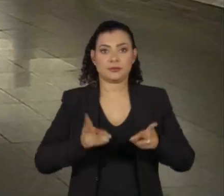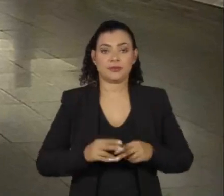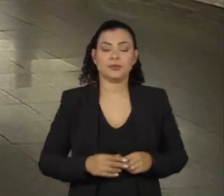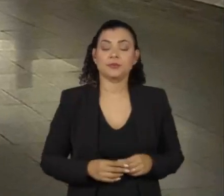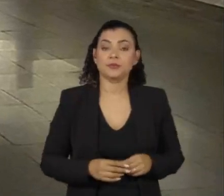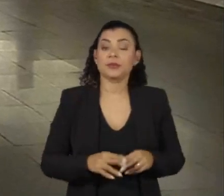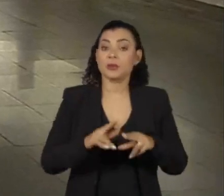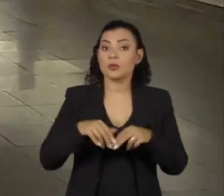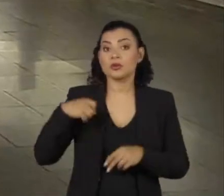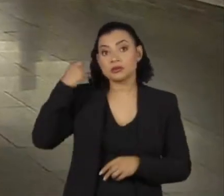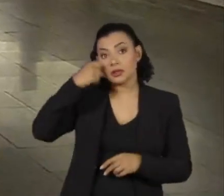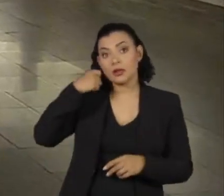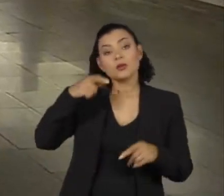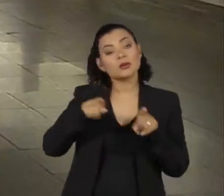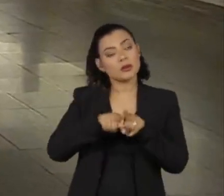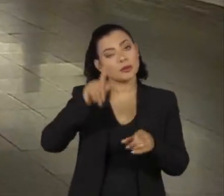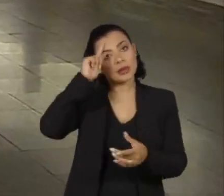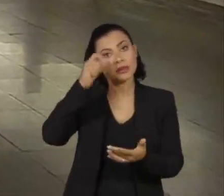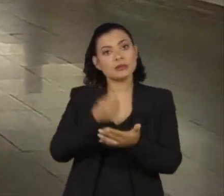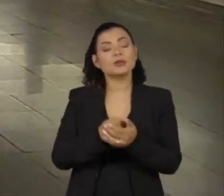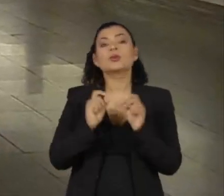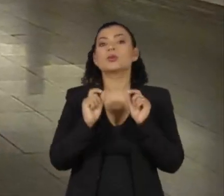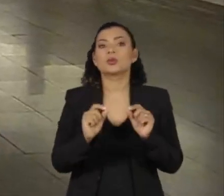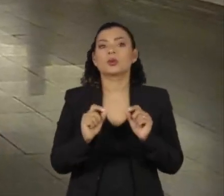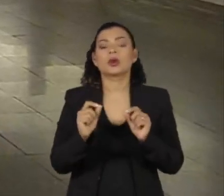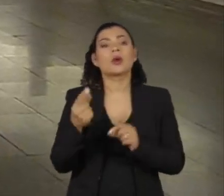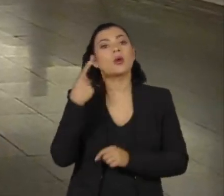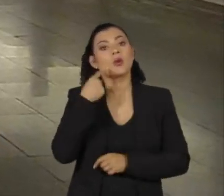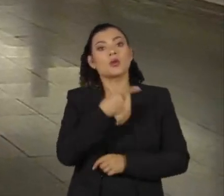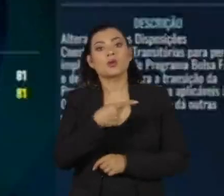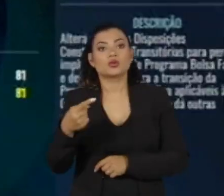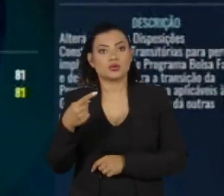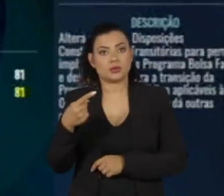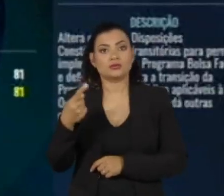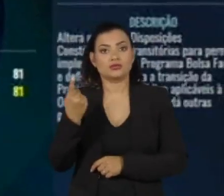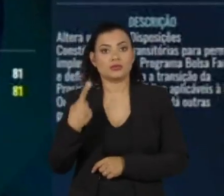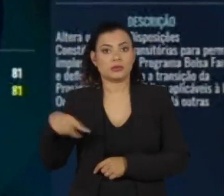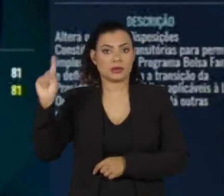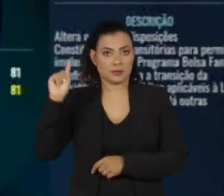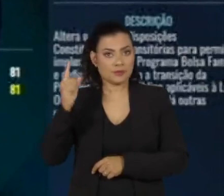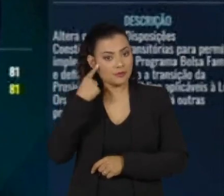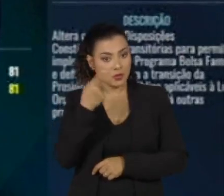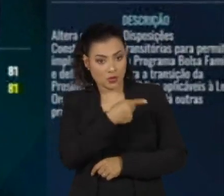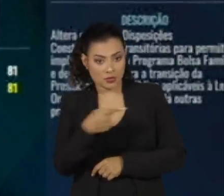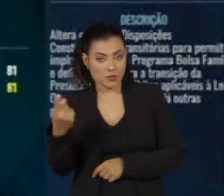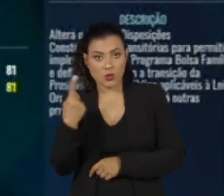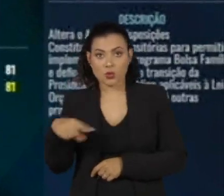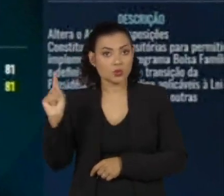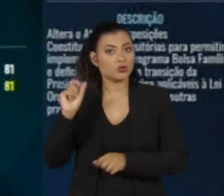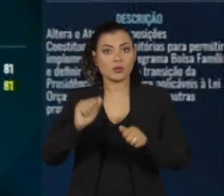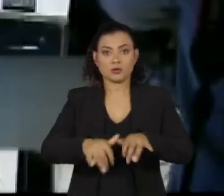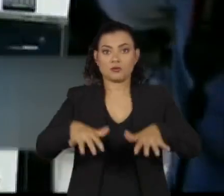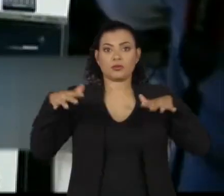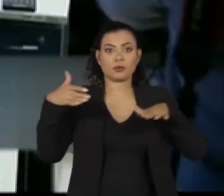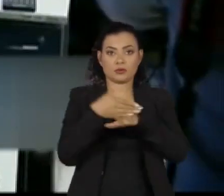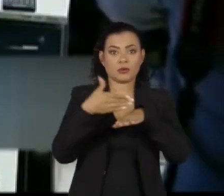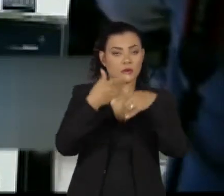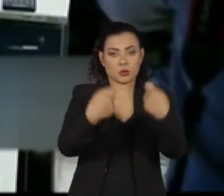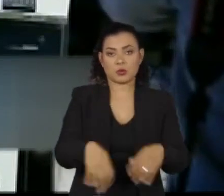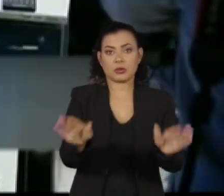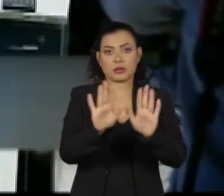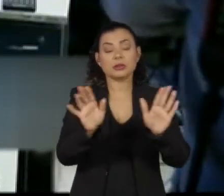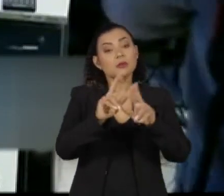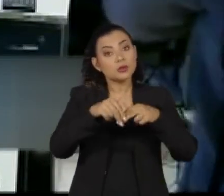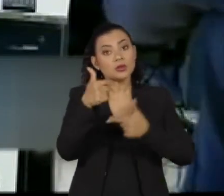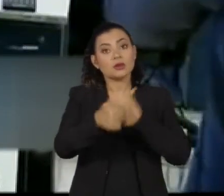Os senadores também decidiram que a última semana de cada mês não terá qualquer sessão deliberativa. Assim,